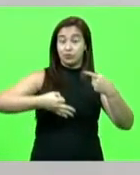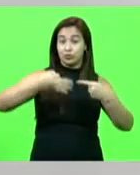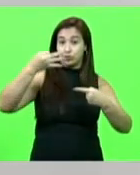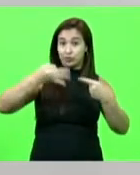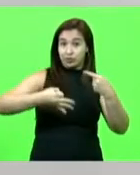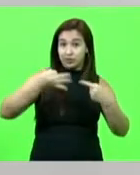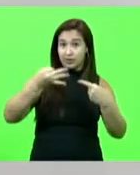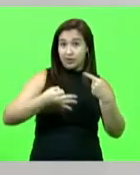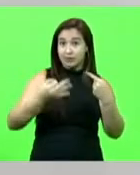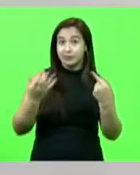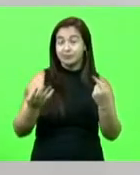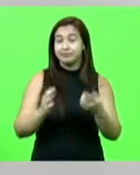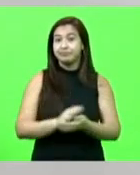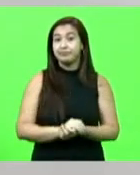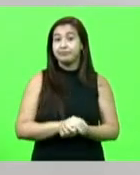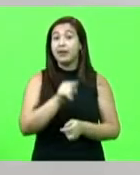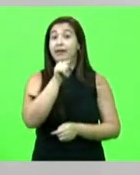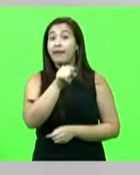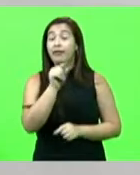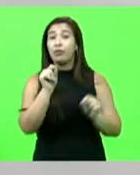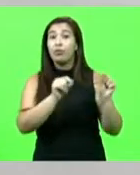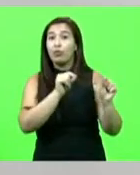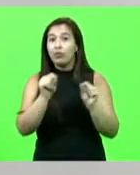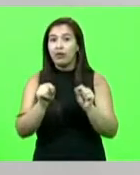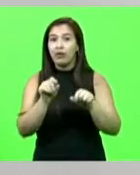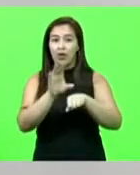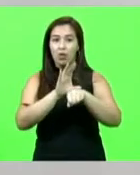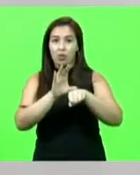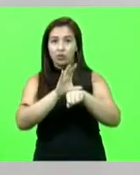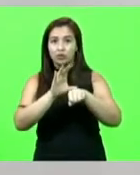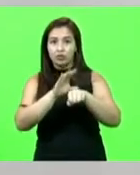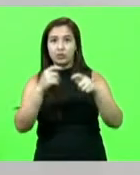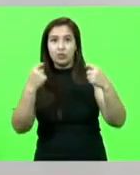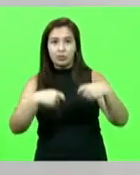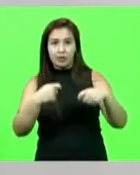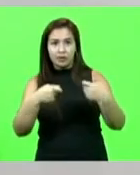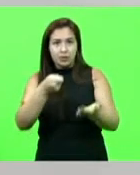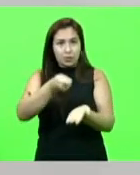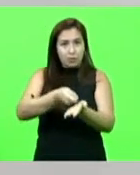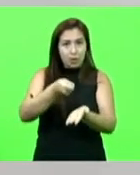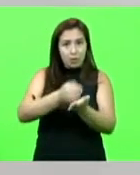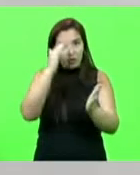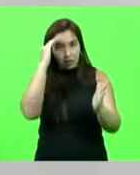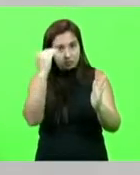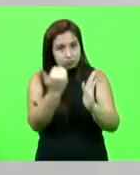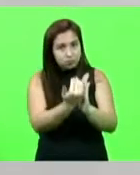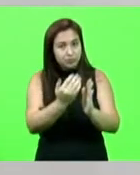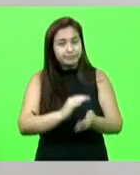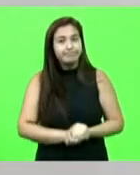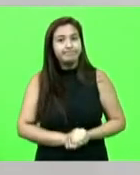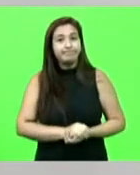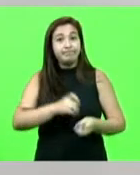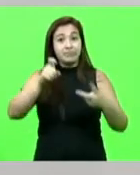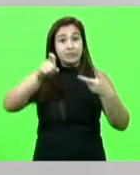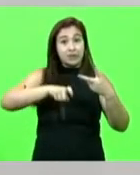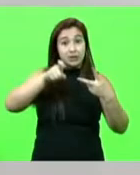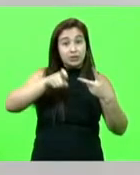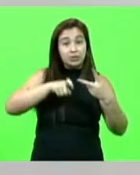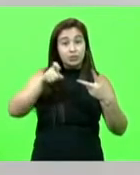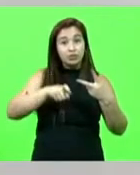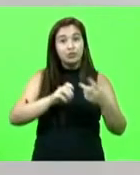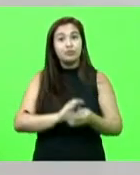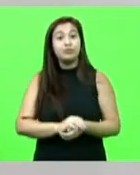faz valer a Constituição, ou deveria ser. O Executivo, que